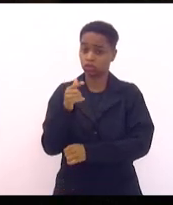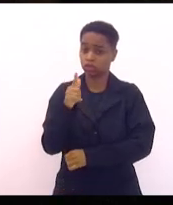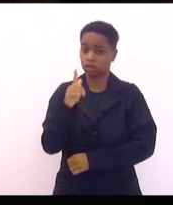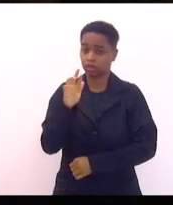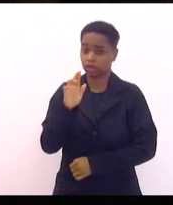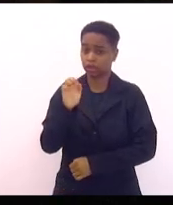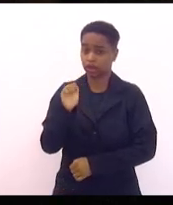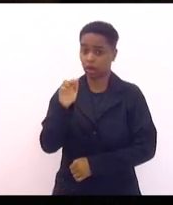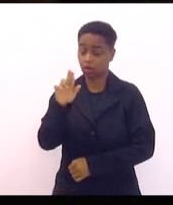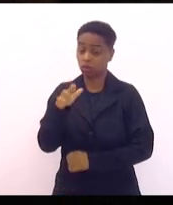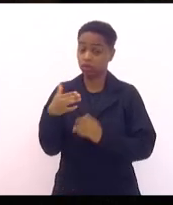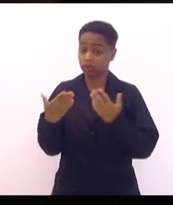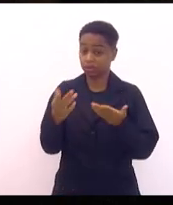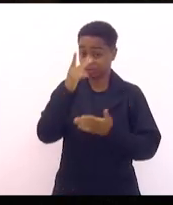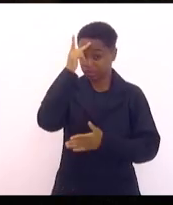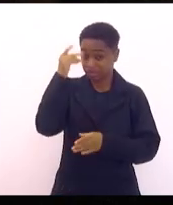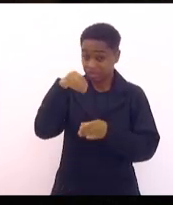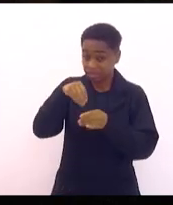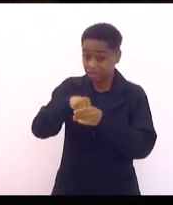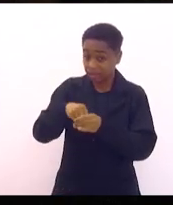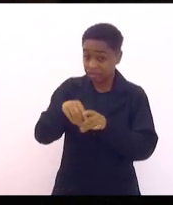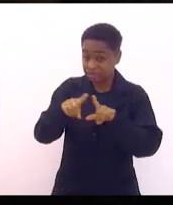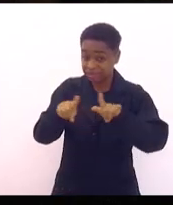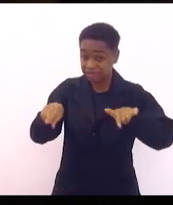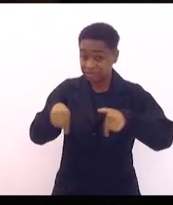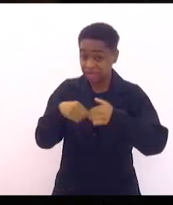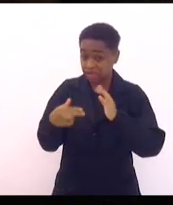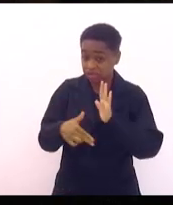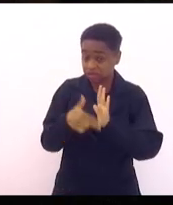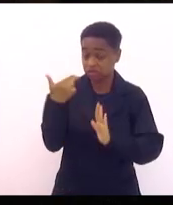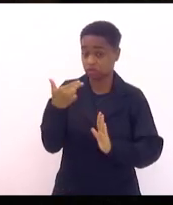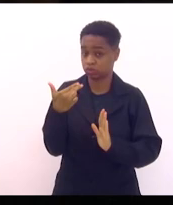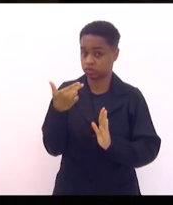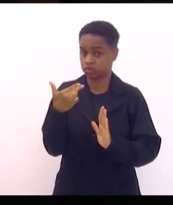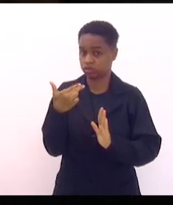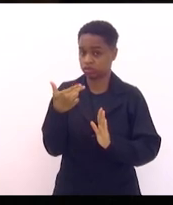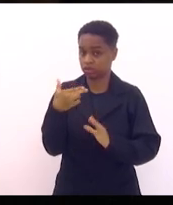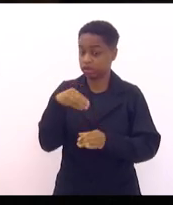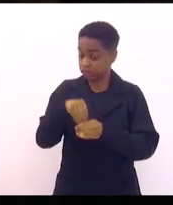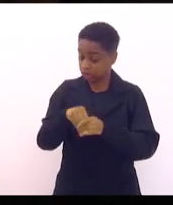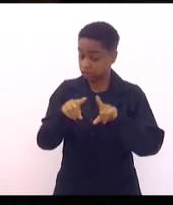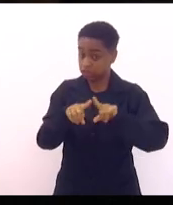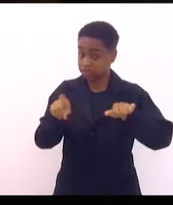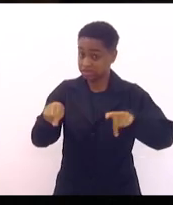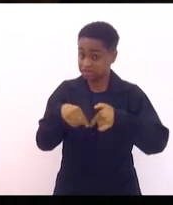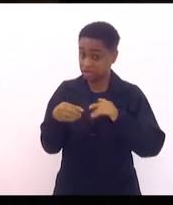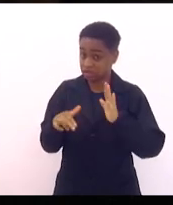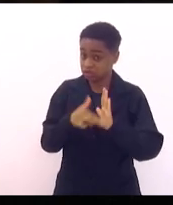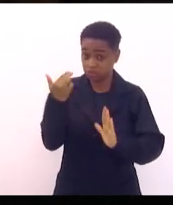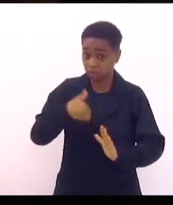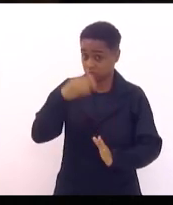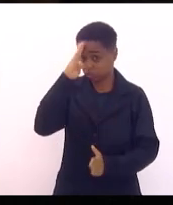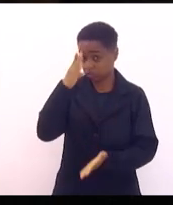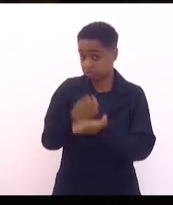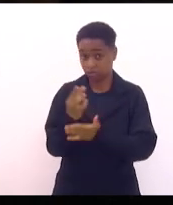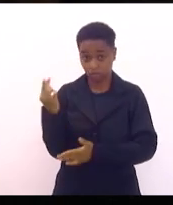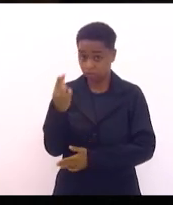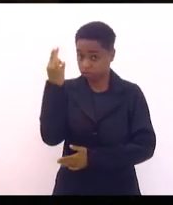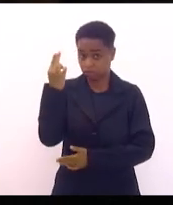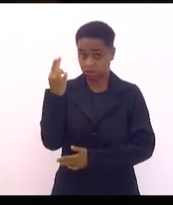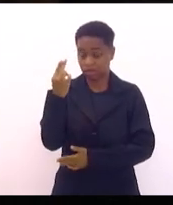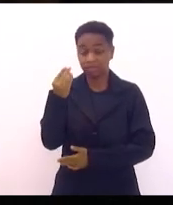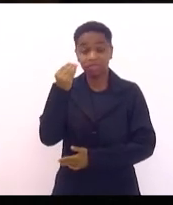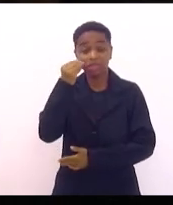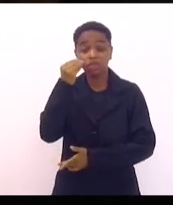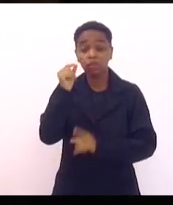da sala de cirurgia, inacreditável isso, alguém dentro da sala de cirurgia quis eliminar